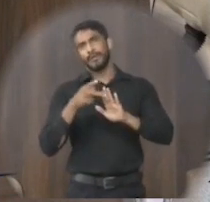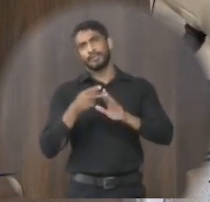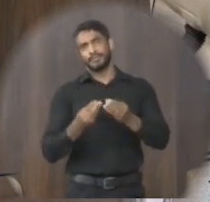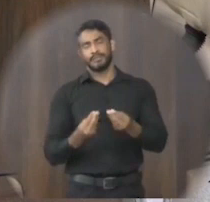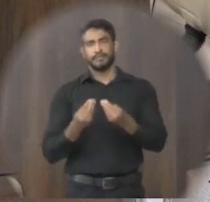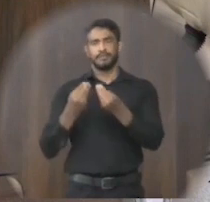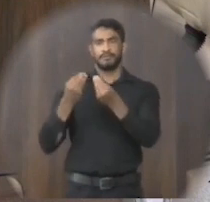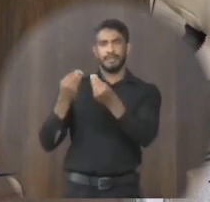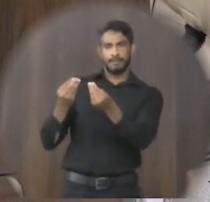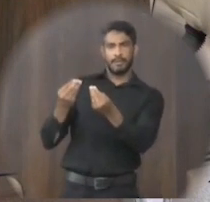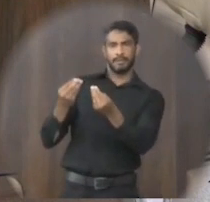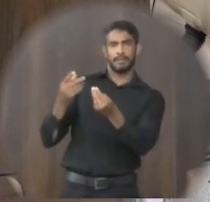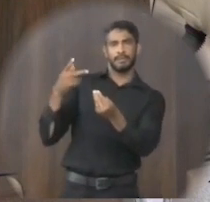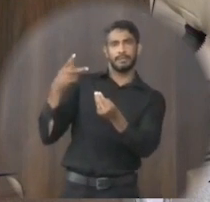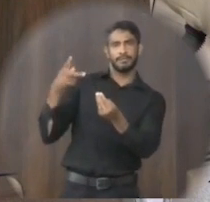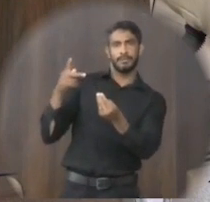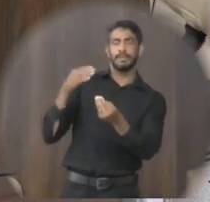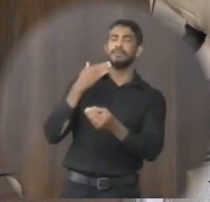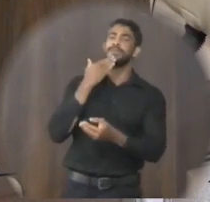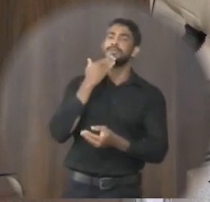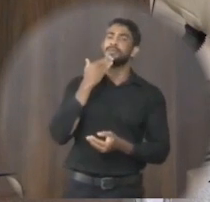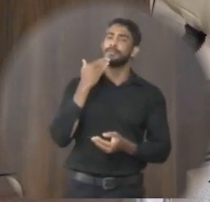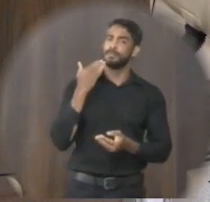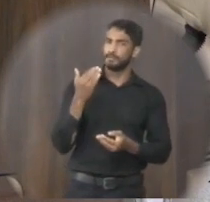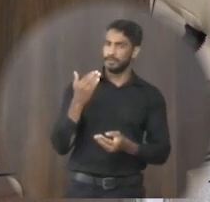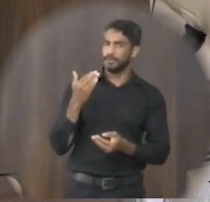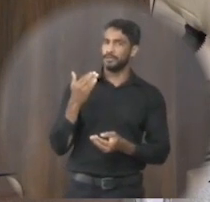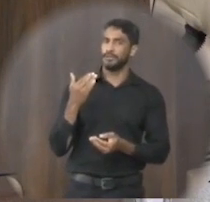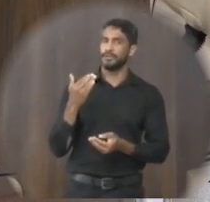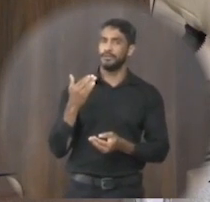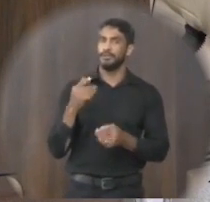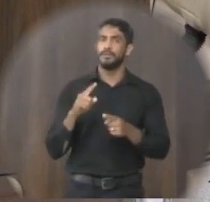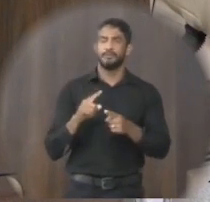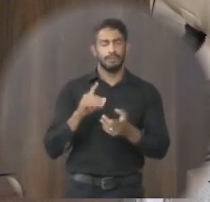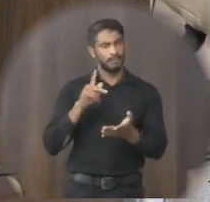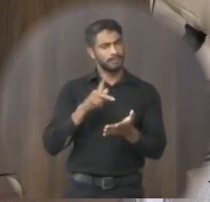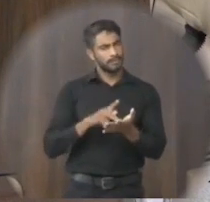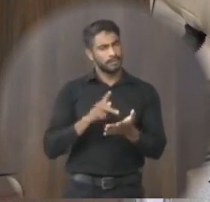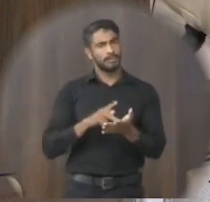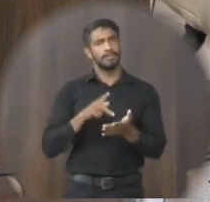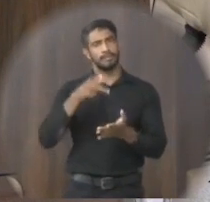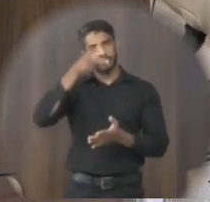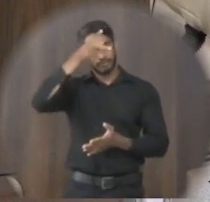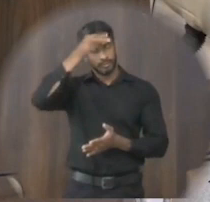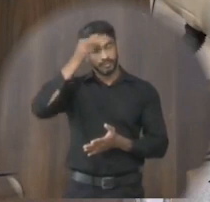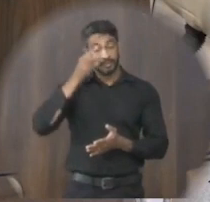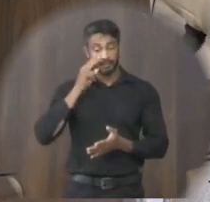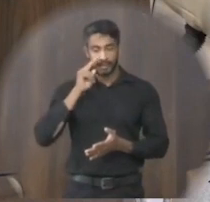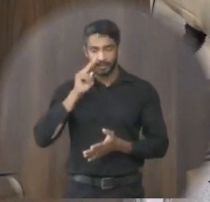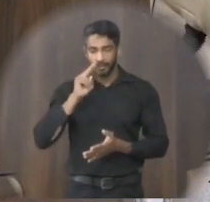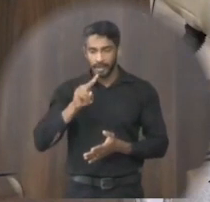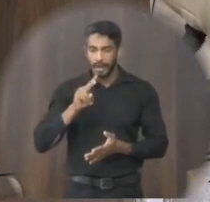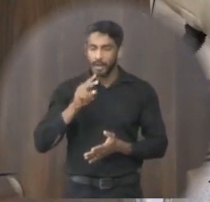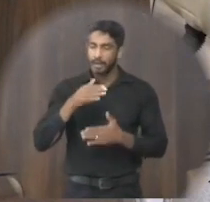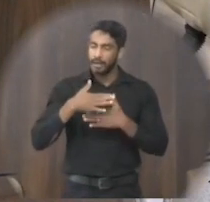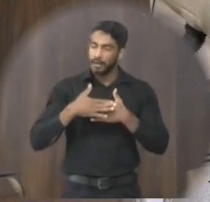está mandando por intermédio desse requerimento eu tenho certeza que o prefeito vai olhar com muito bons olhos